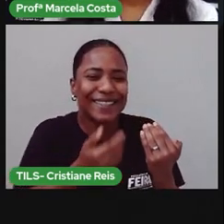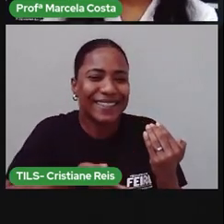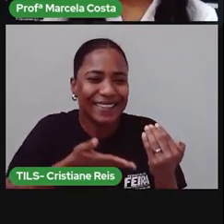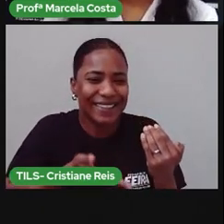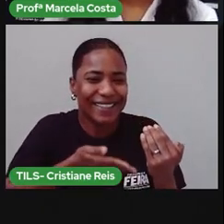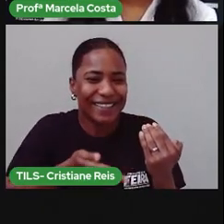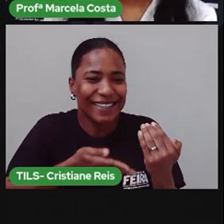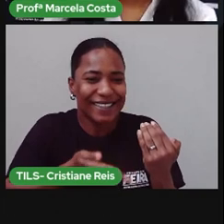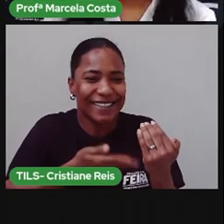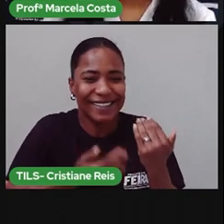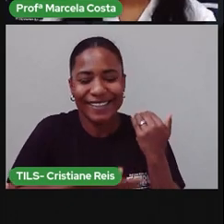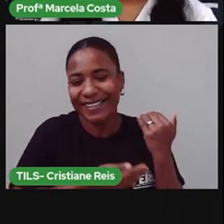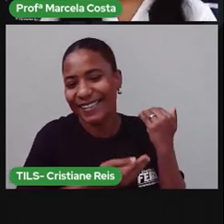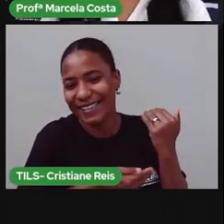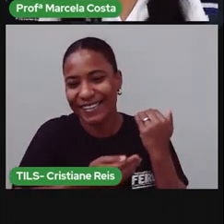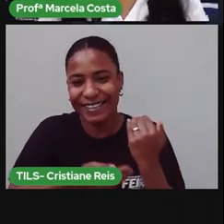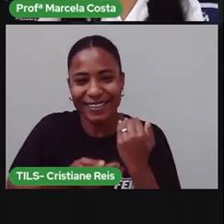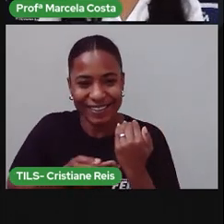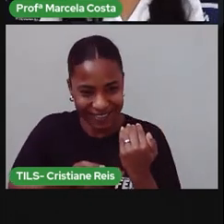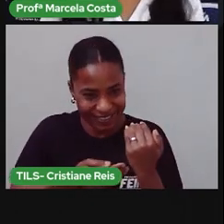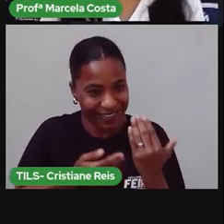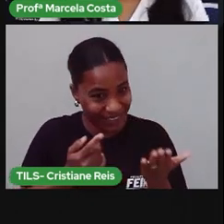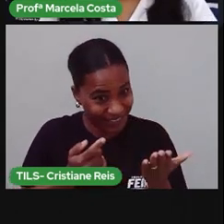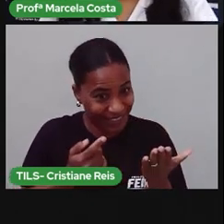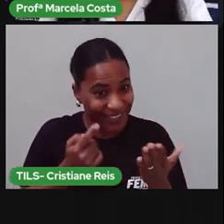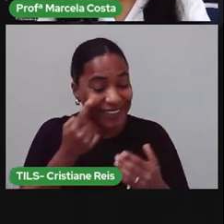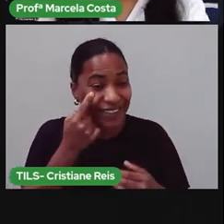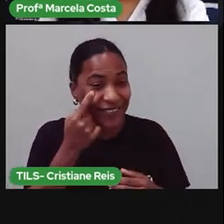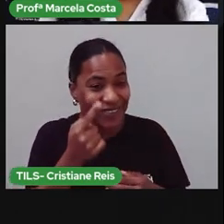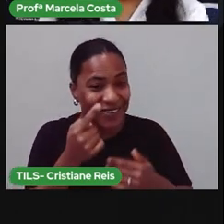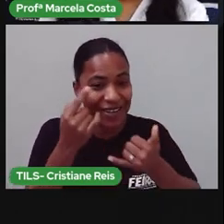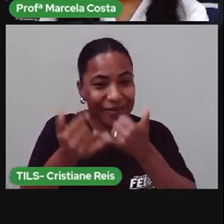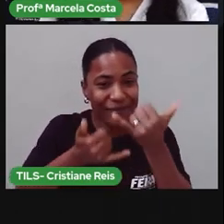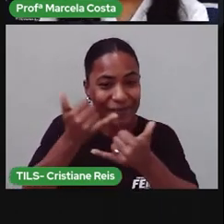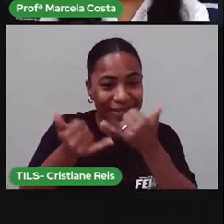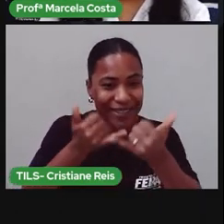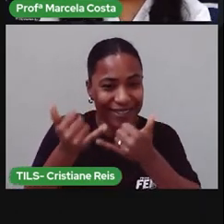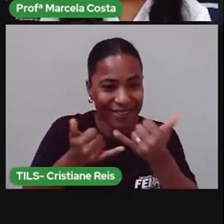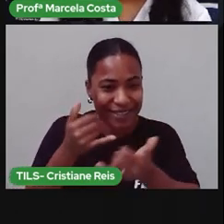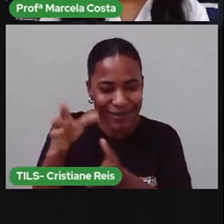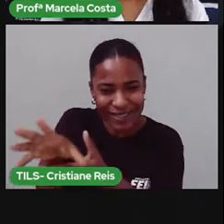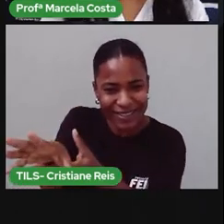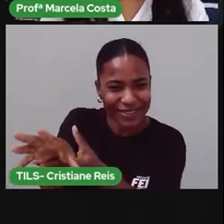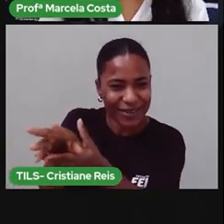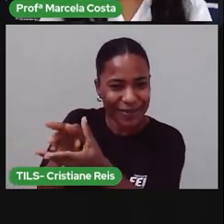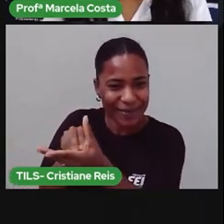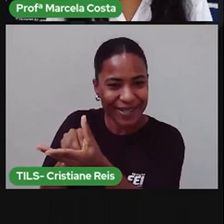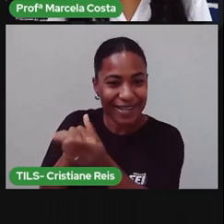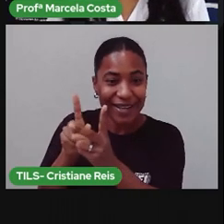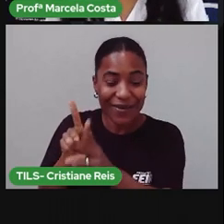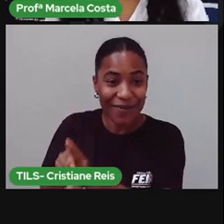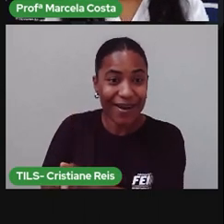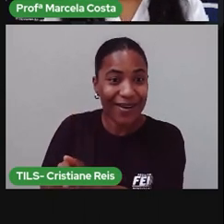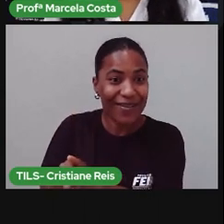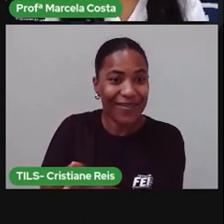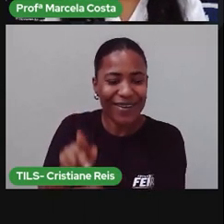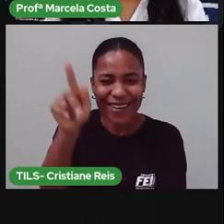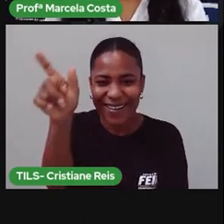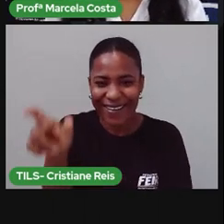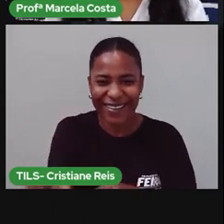Você já percebeu que quando a gente brinca, a gente imita o jeito das pessoas que a gente conhece?